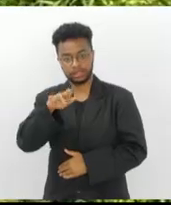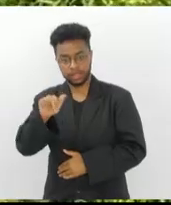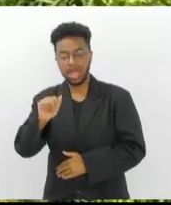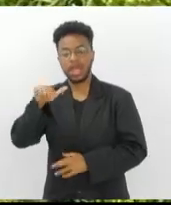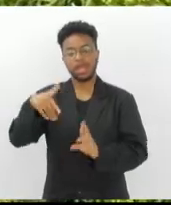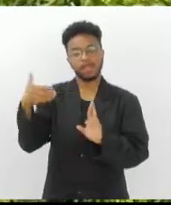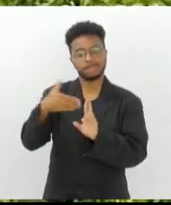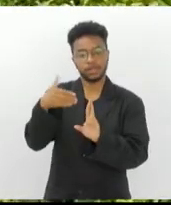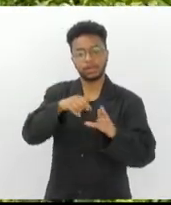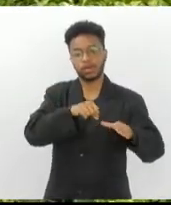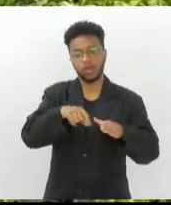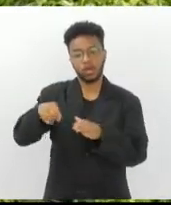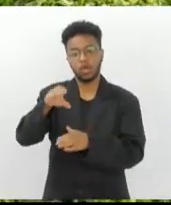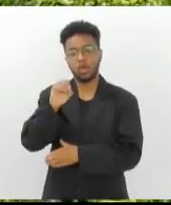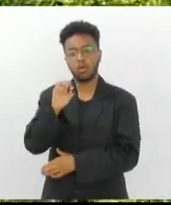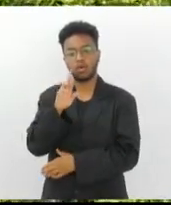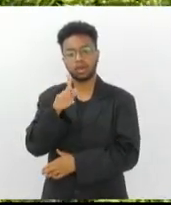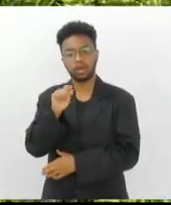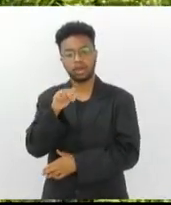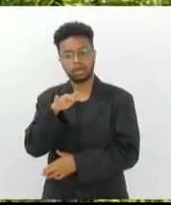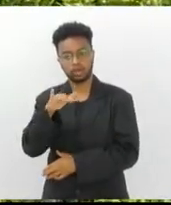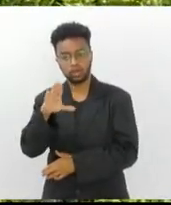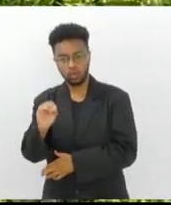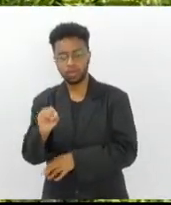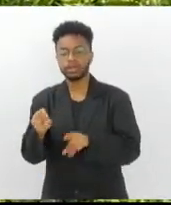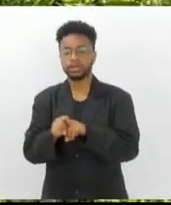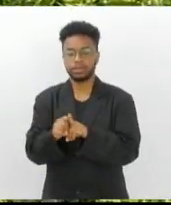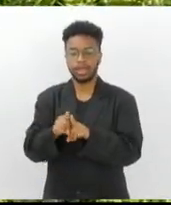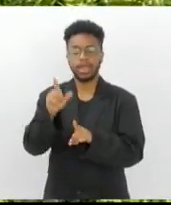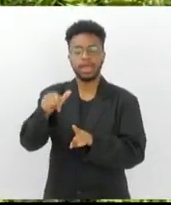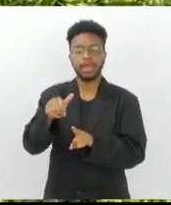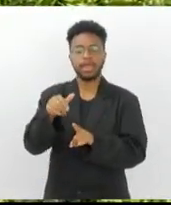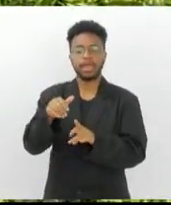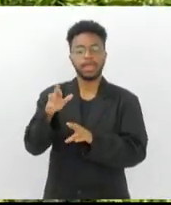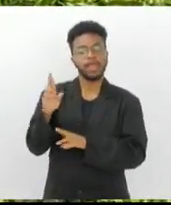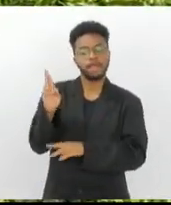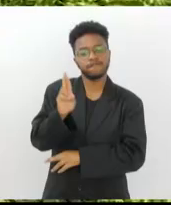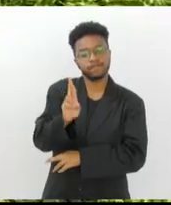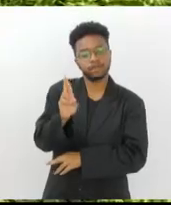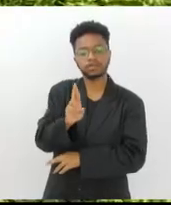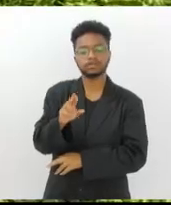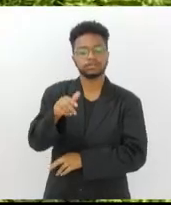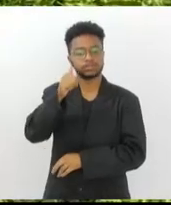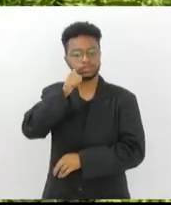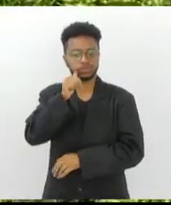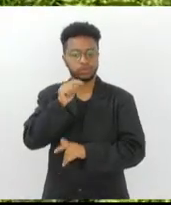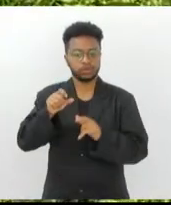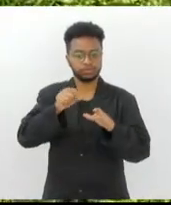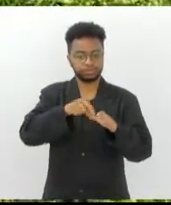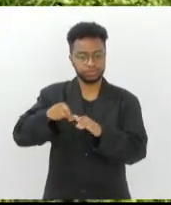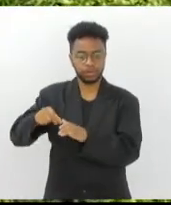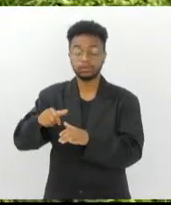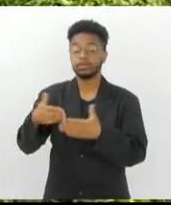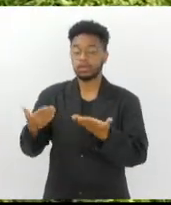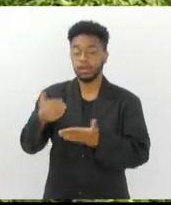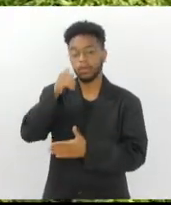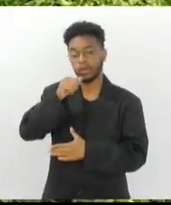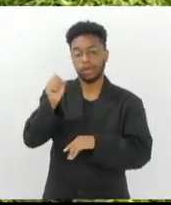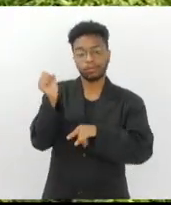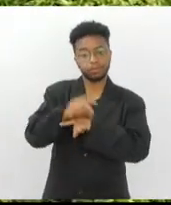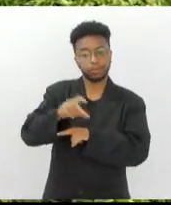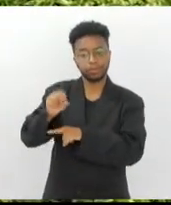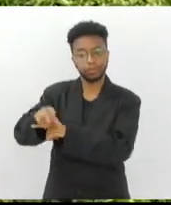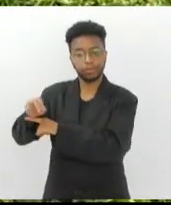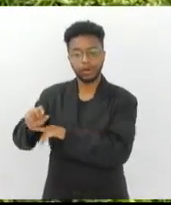de produção gerida pelo sexo feminino. As mulheres têm se tornado cada vez mais presentes na atuação,